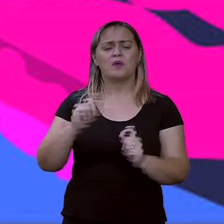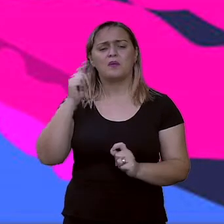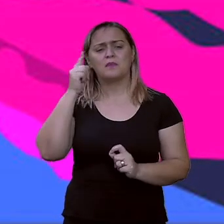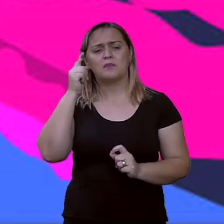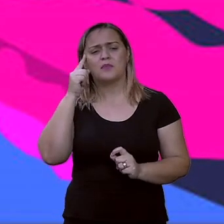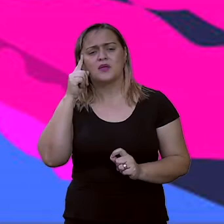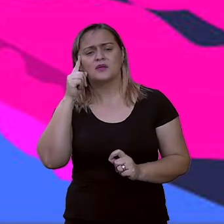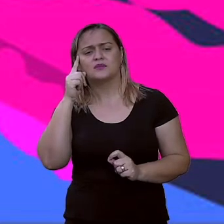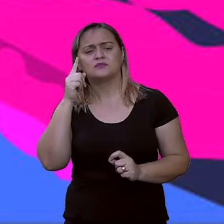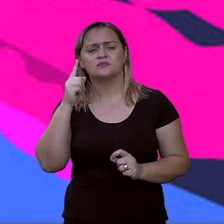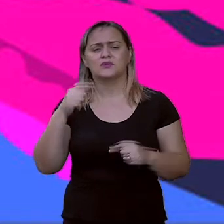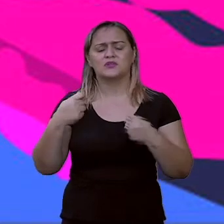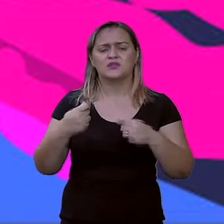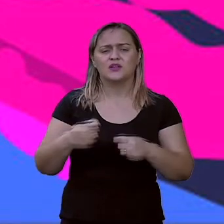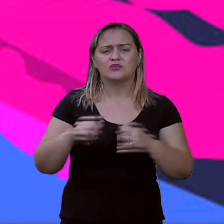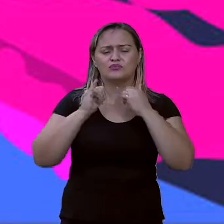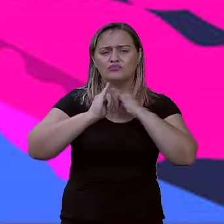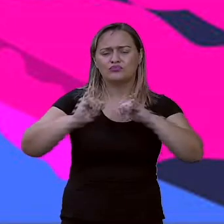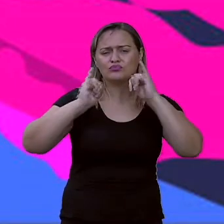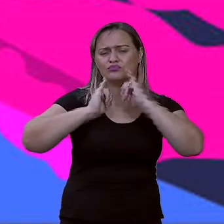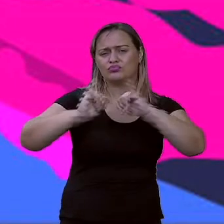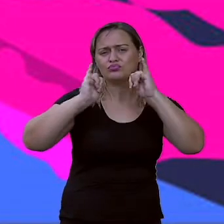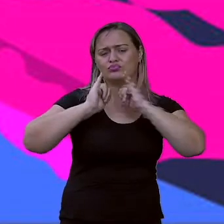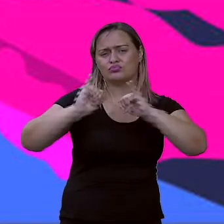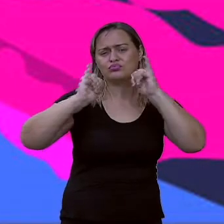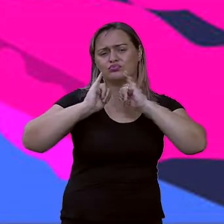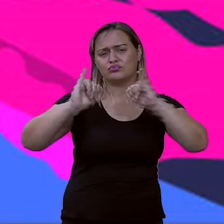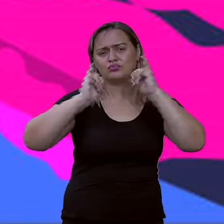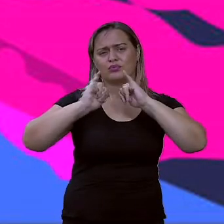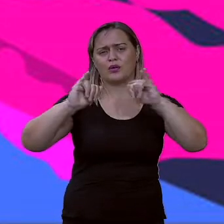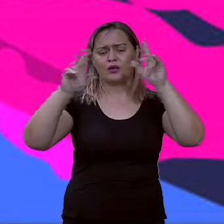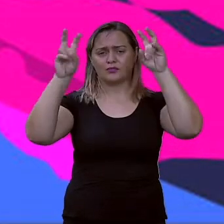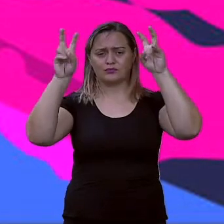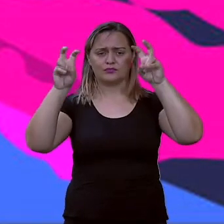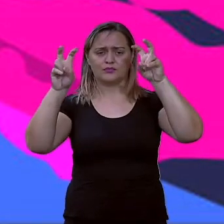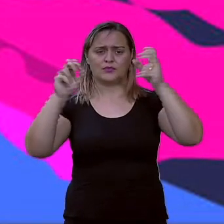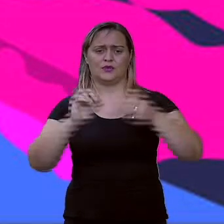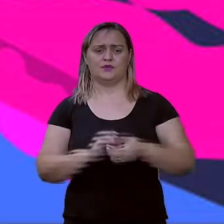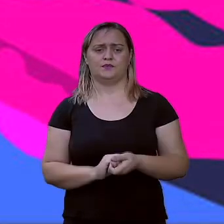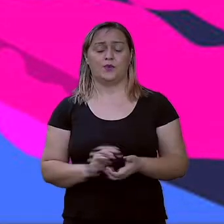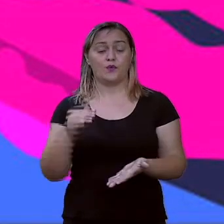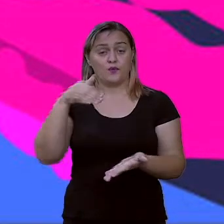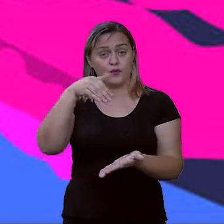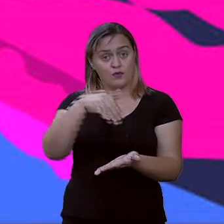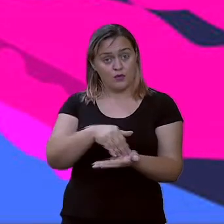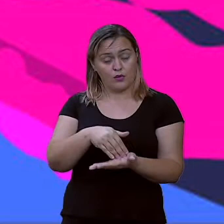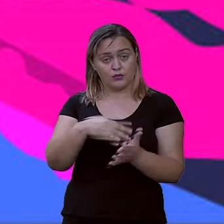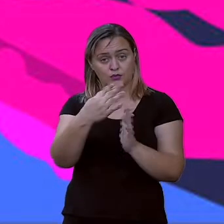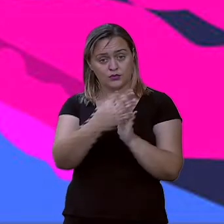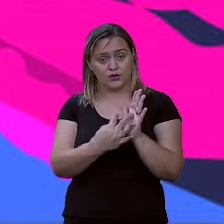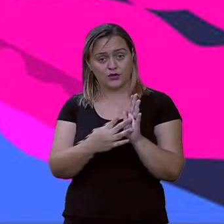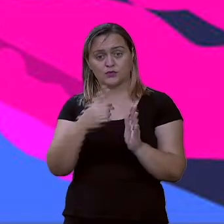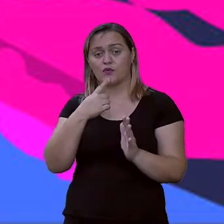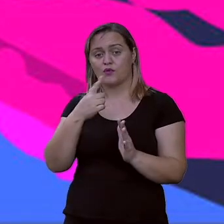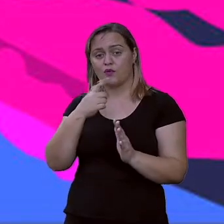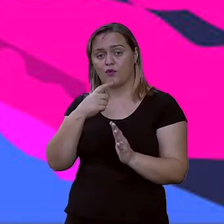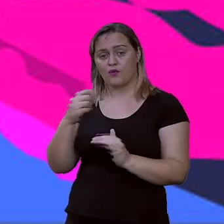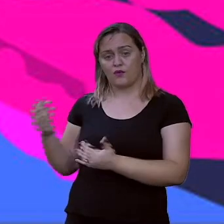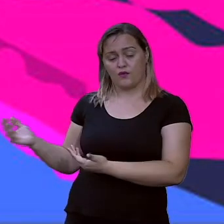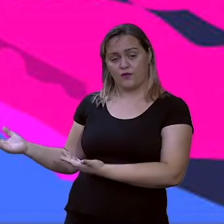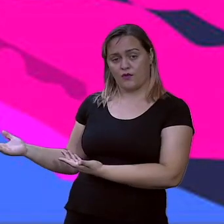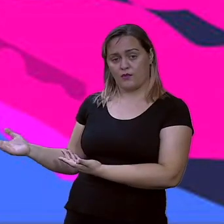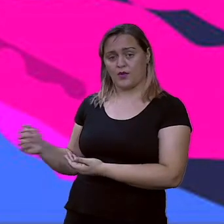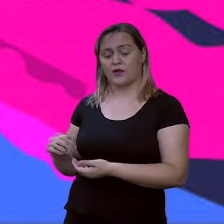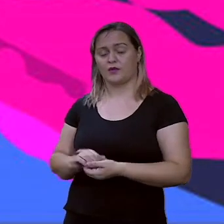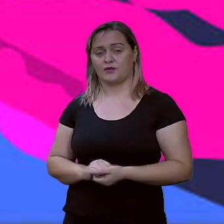de se divulgar o assunto. Lá no final do texto, que eu grifei de vermelho, entenderam ali, Viram? Pois